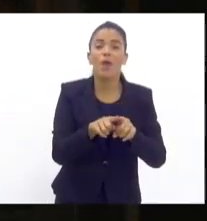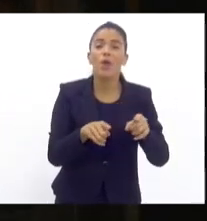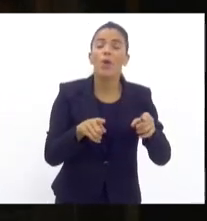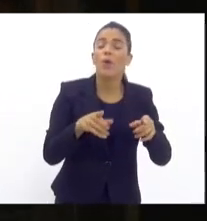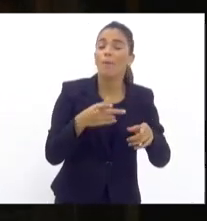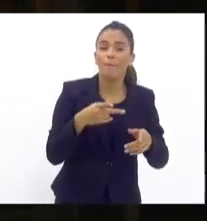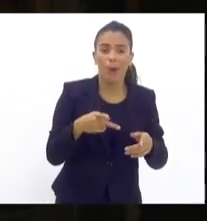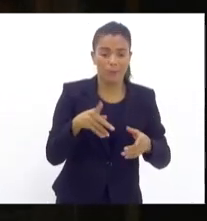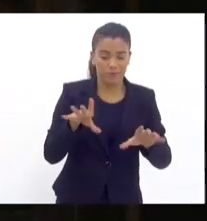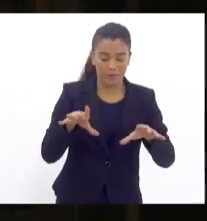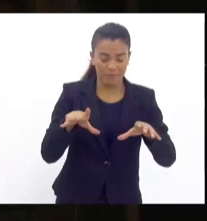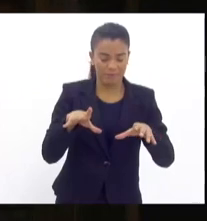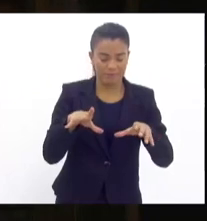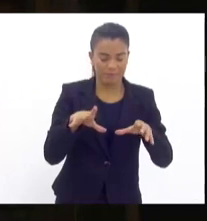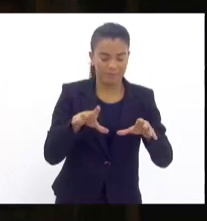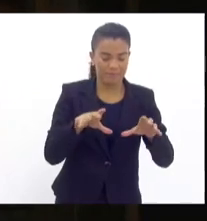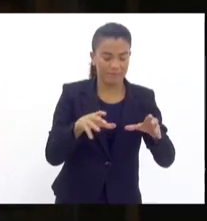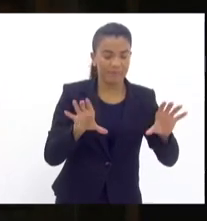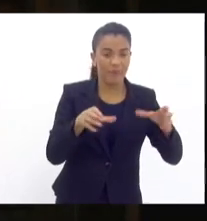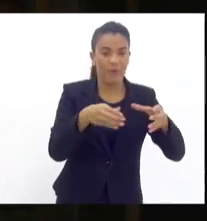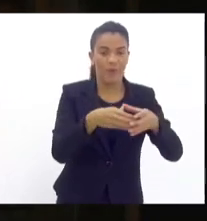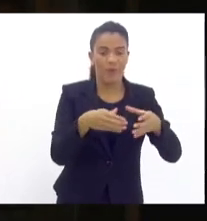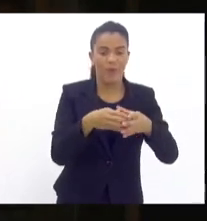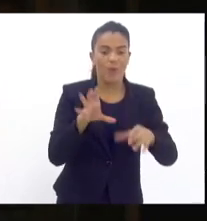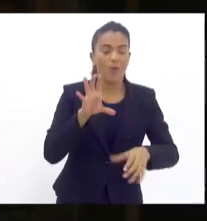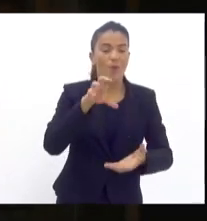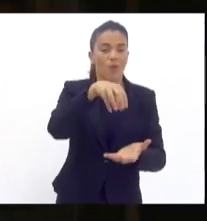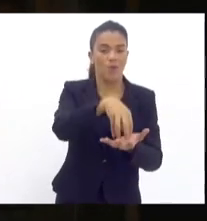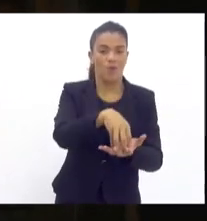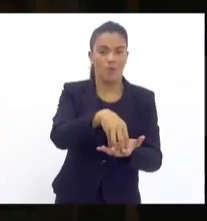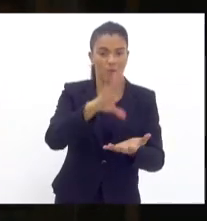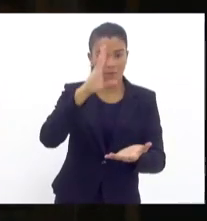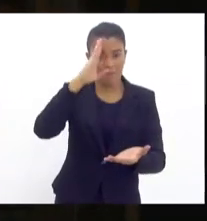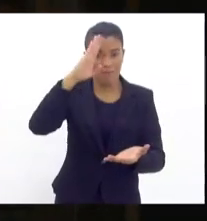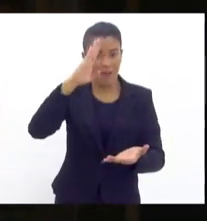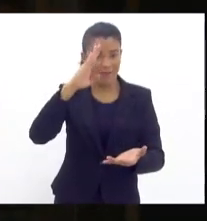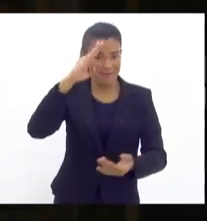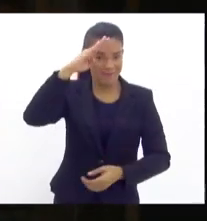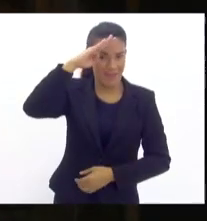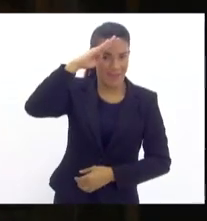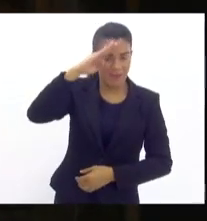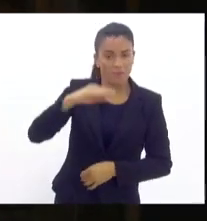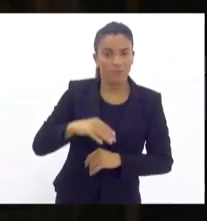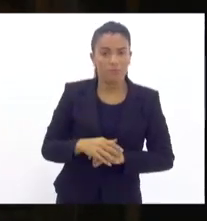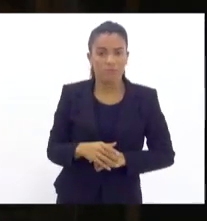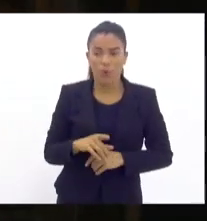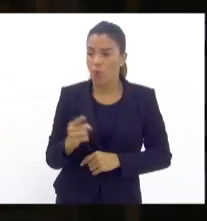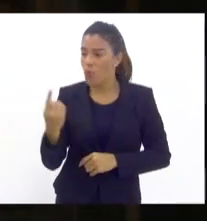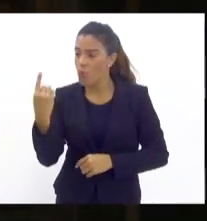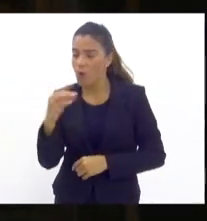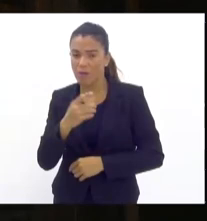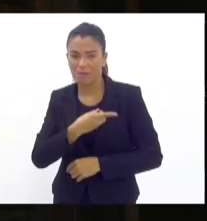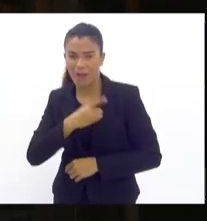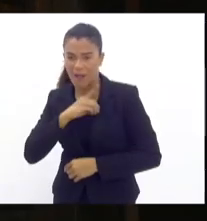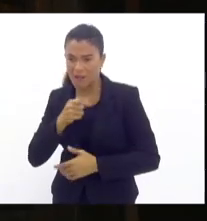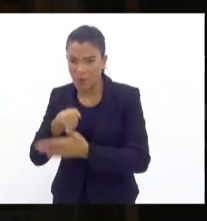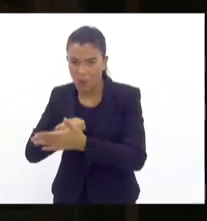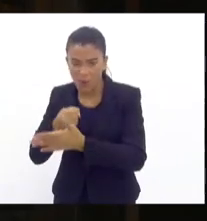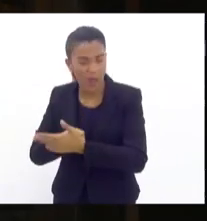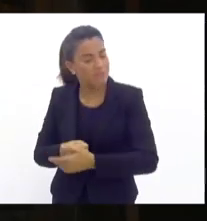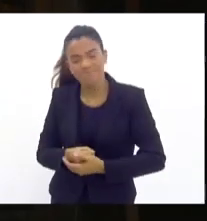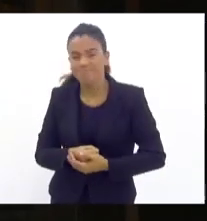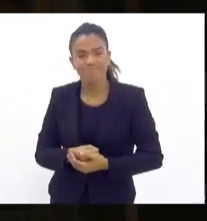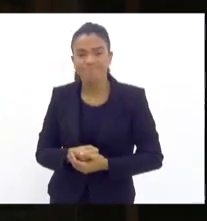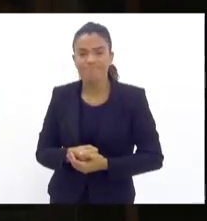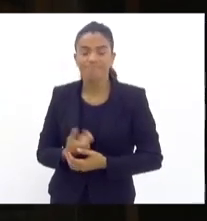dos batalhões. Então, não dá para um batalhão sozinho lutar contra isso, não dá para uma delegacia lutar contra isso. Tem